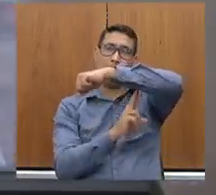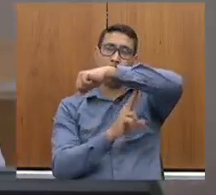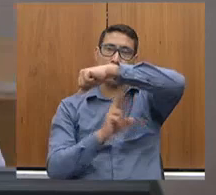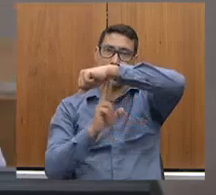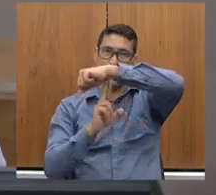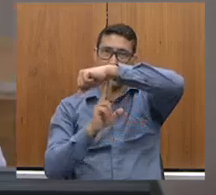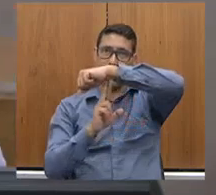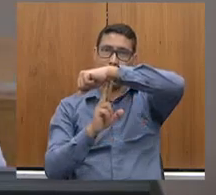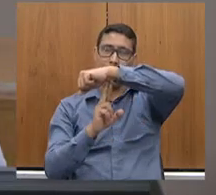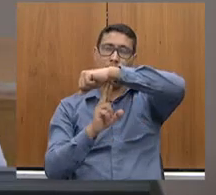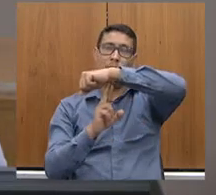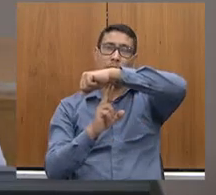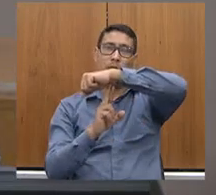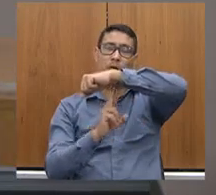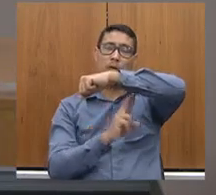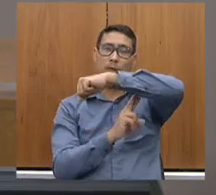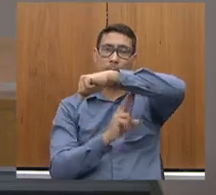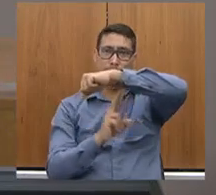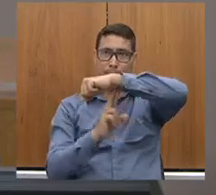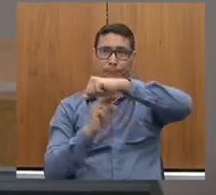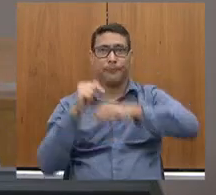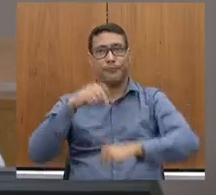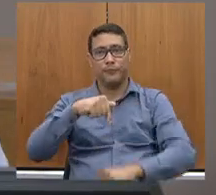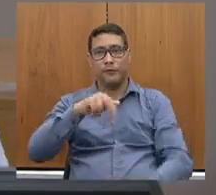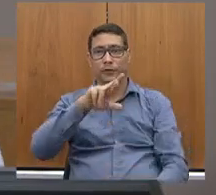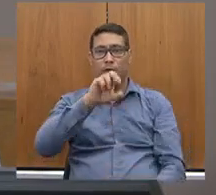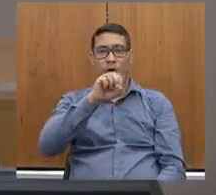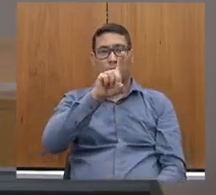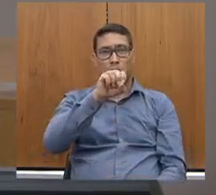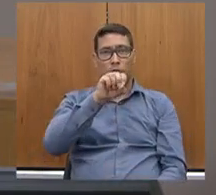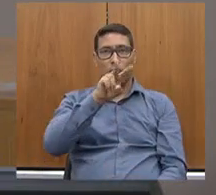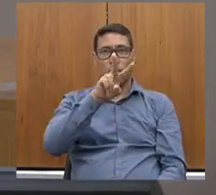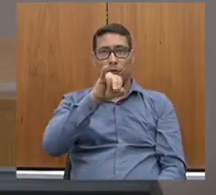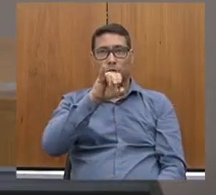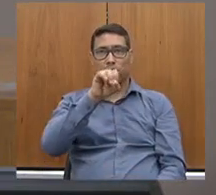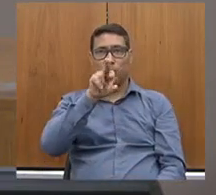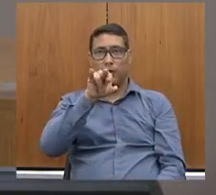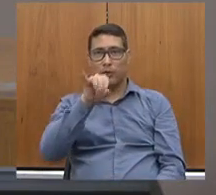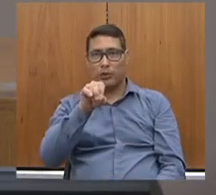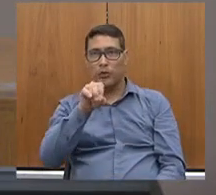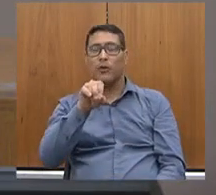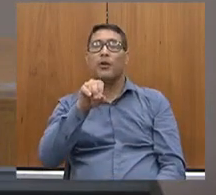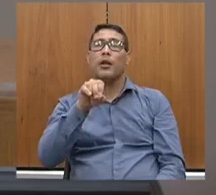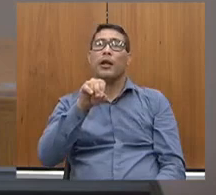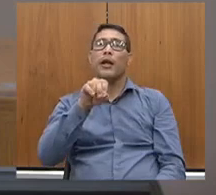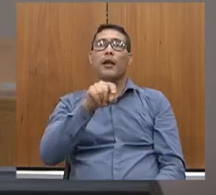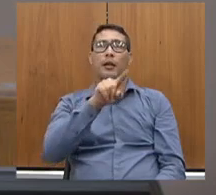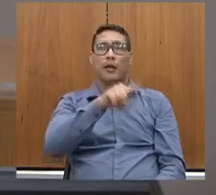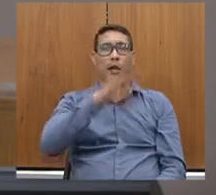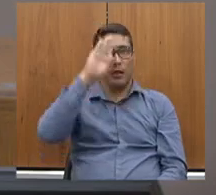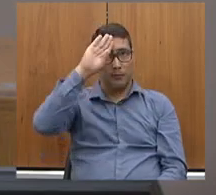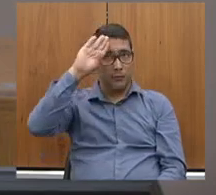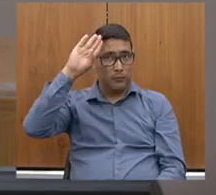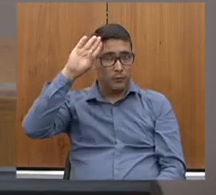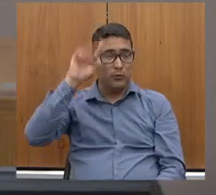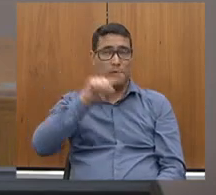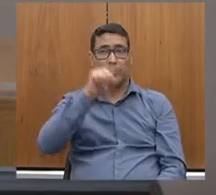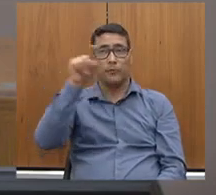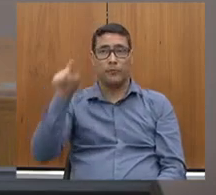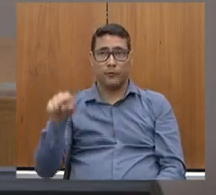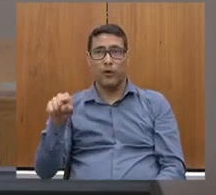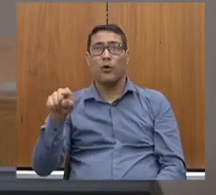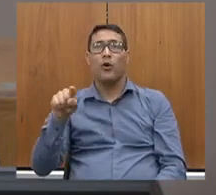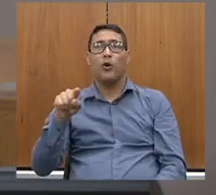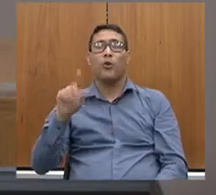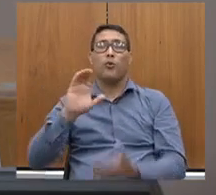Lembrando que, nem na concessão da Pampulha, nem na concessão do terminal rodoviário, o governo está